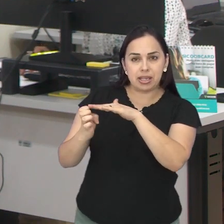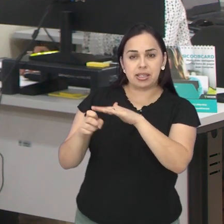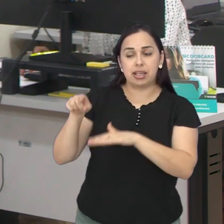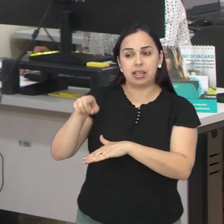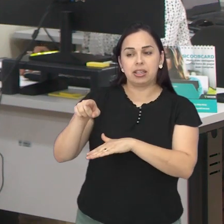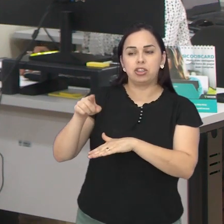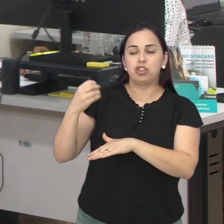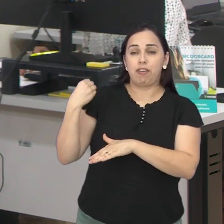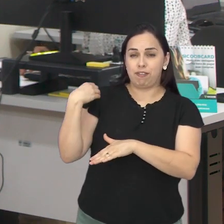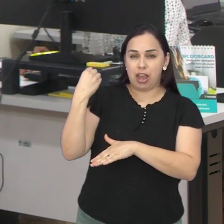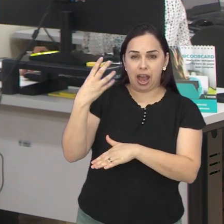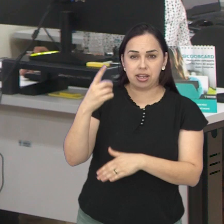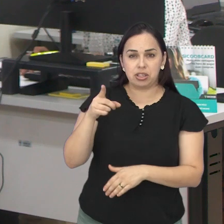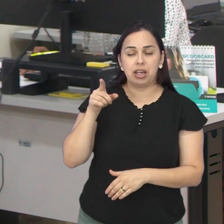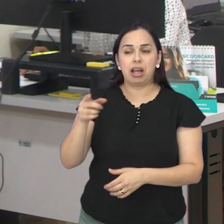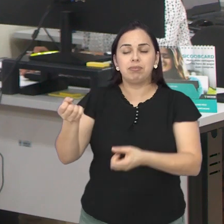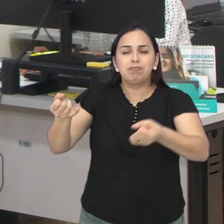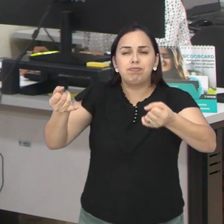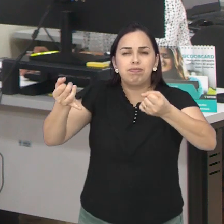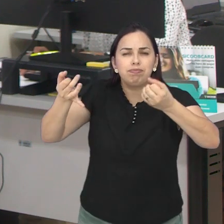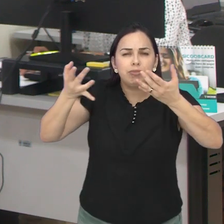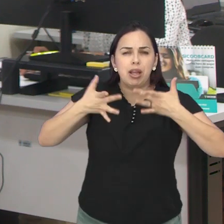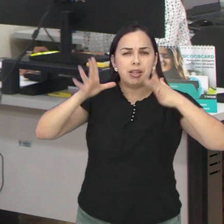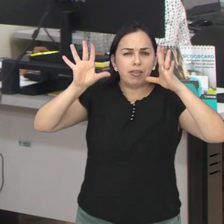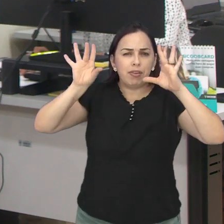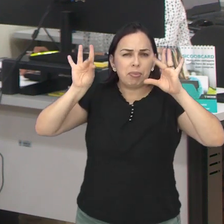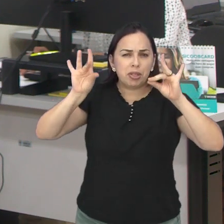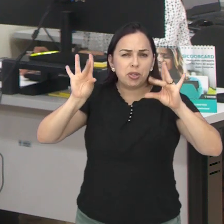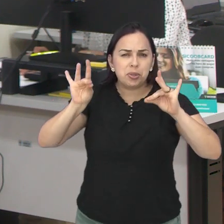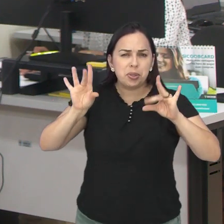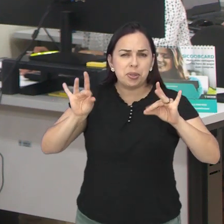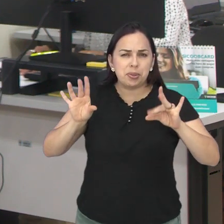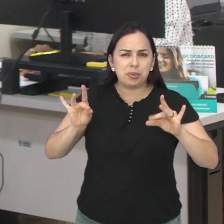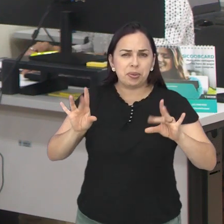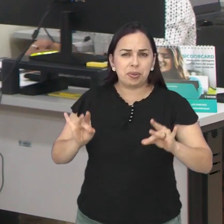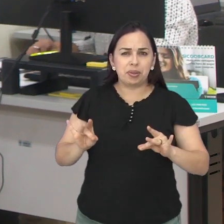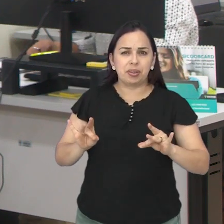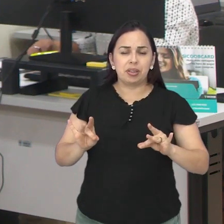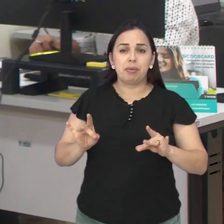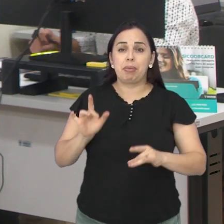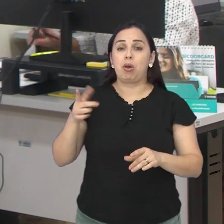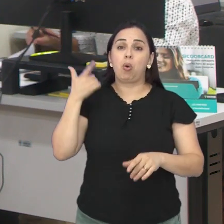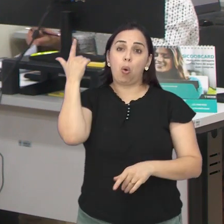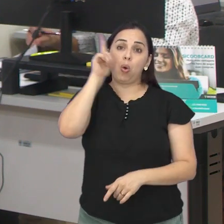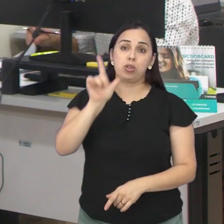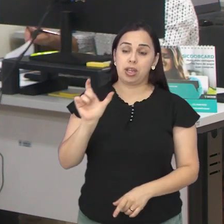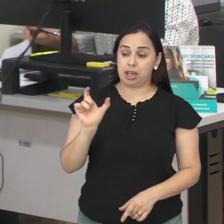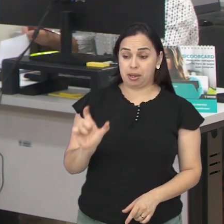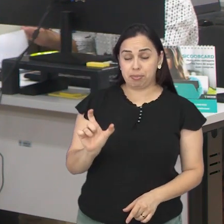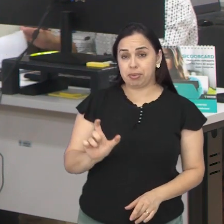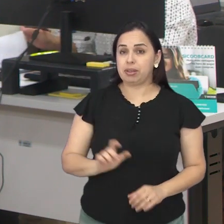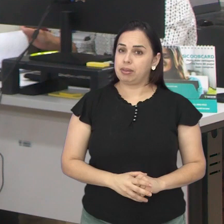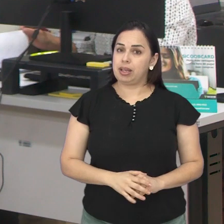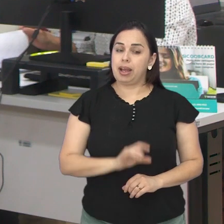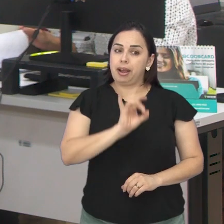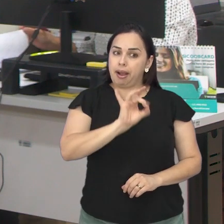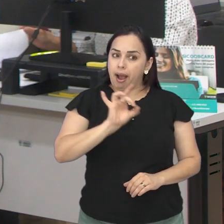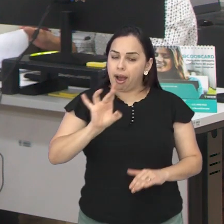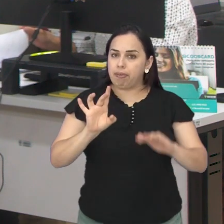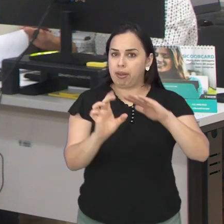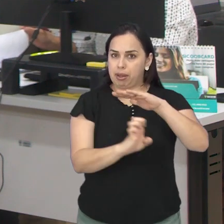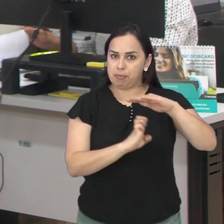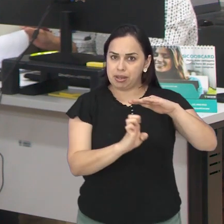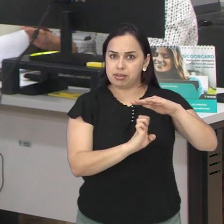viajar e lá eles vão passar todas as informações para emitir o documento. Mas atenção, cada empresa tem um